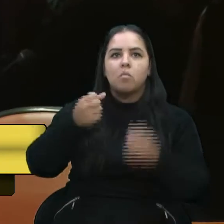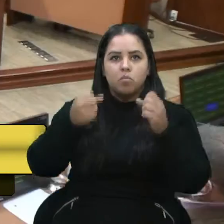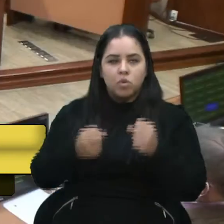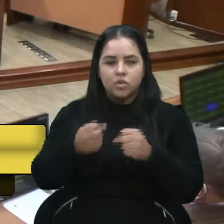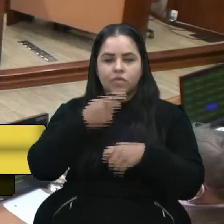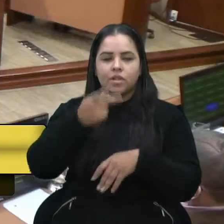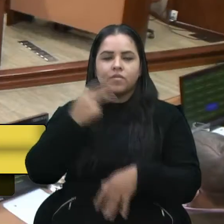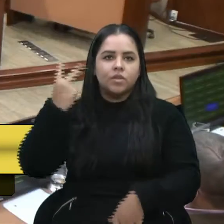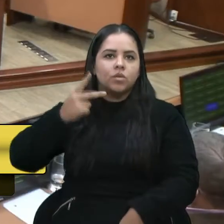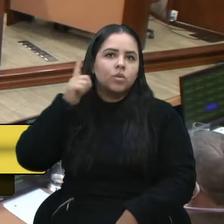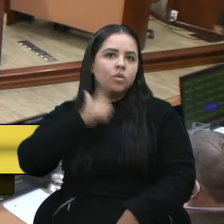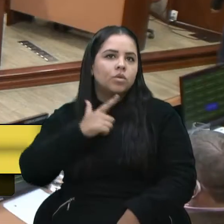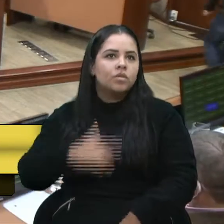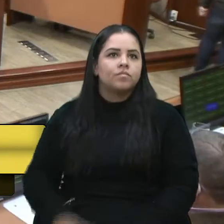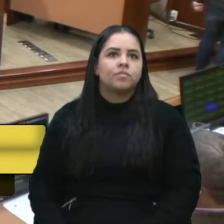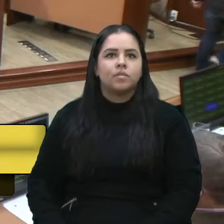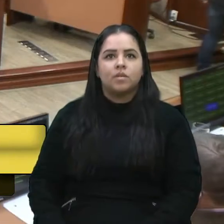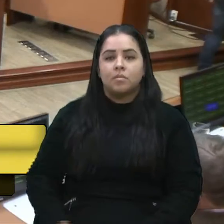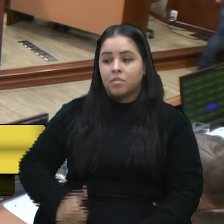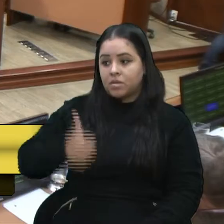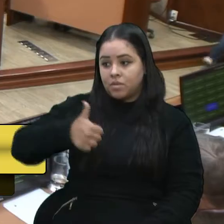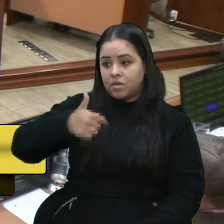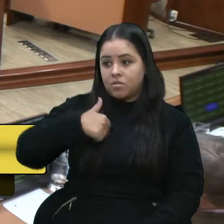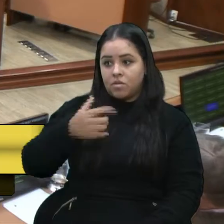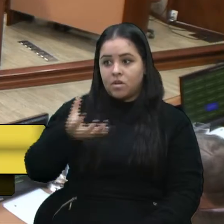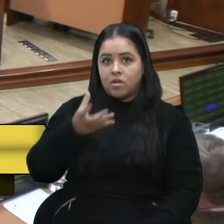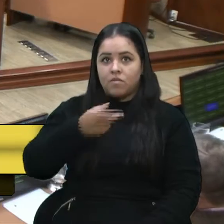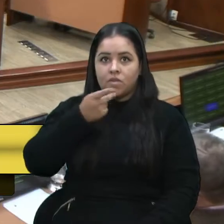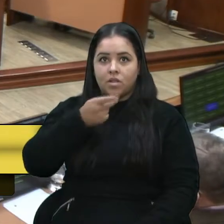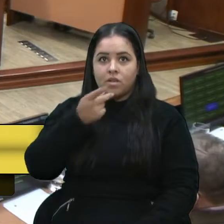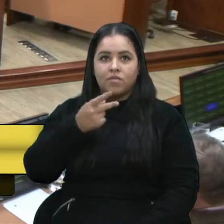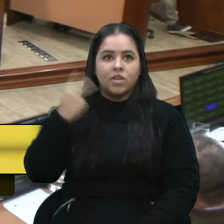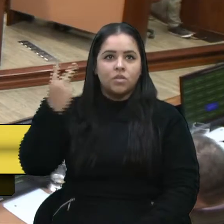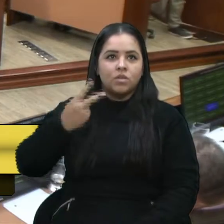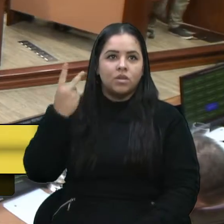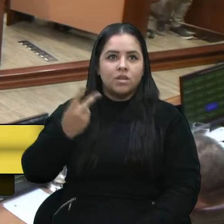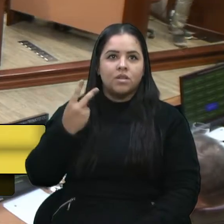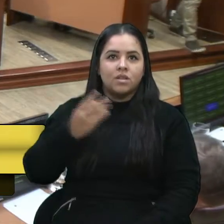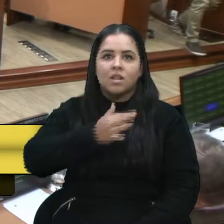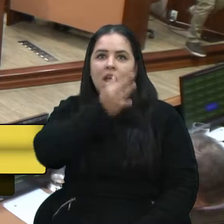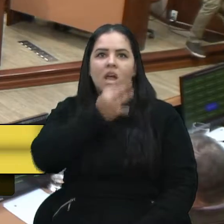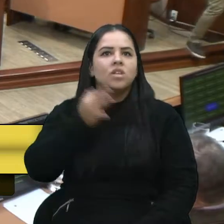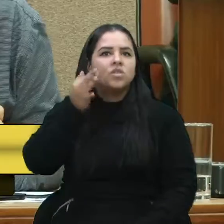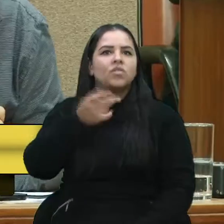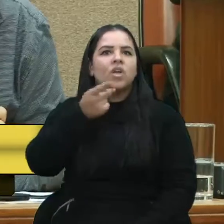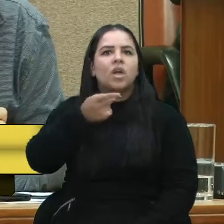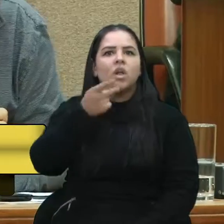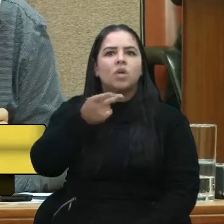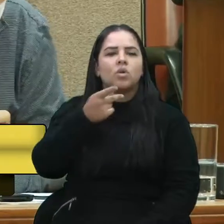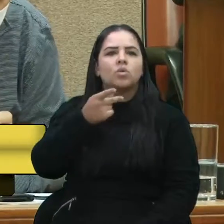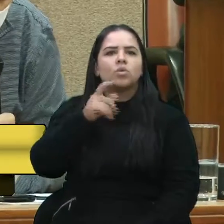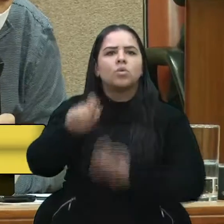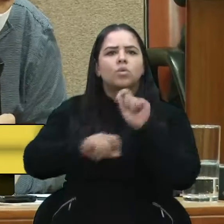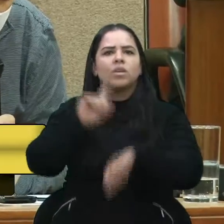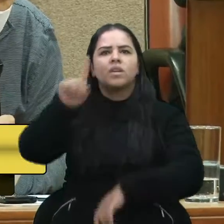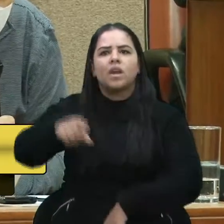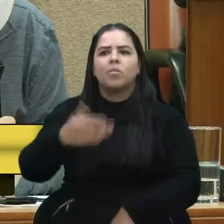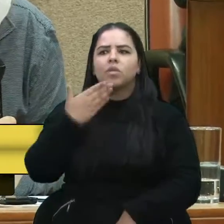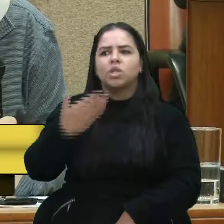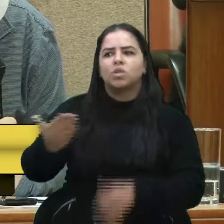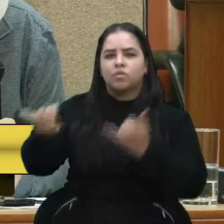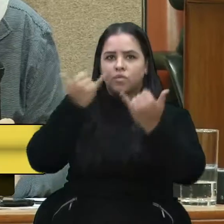Primeiro que eu queria citar a vereadora Tati Friço, falou aqui na função do pedido de informação, vereadora,